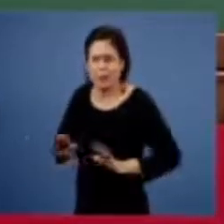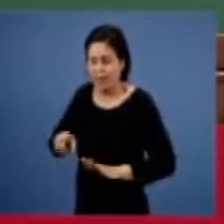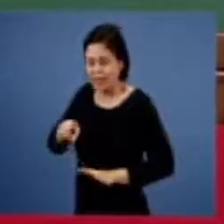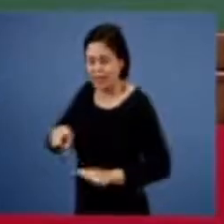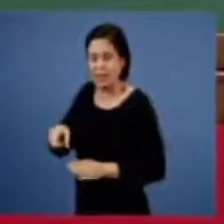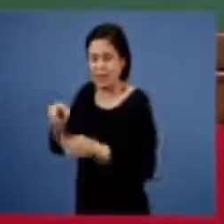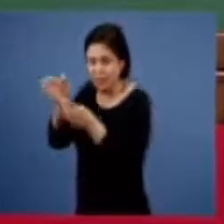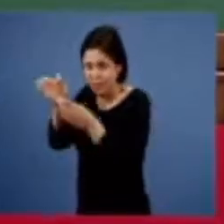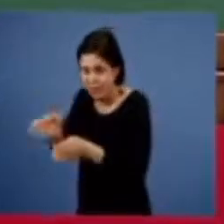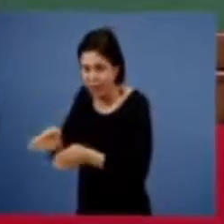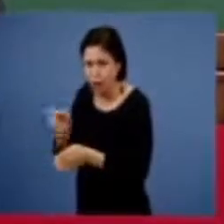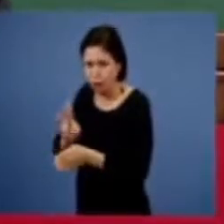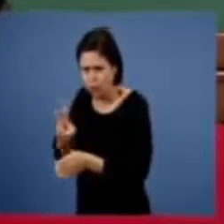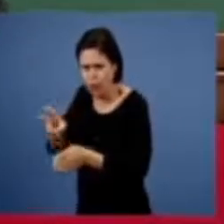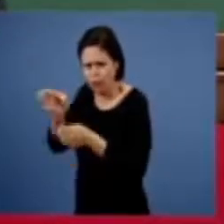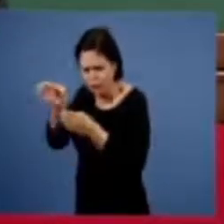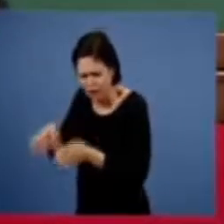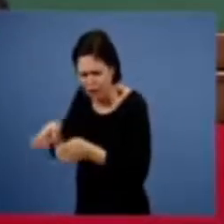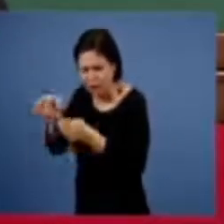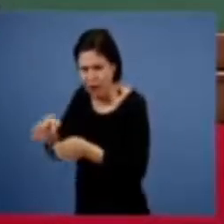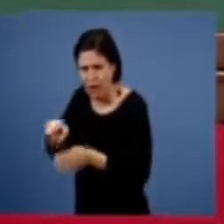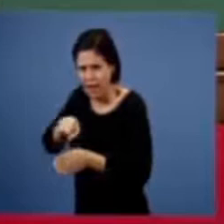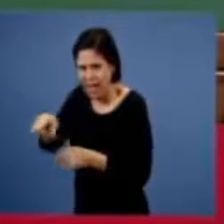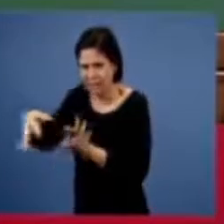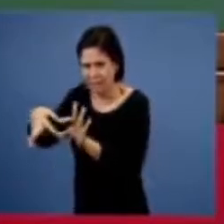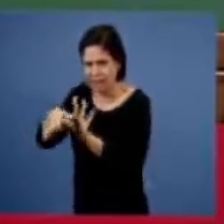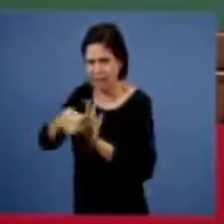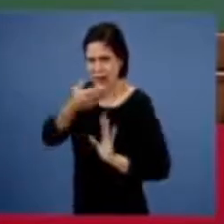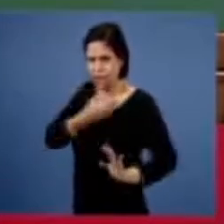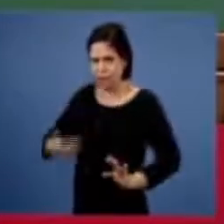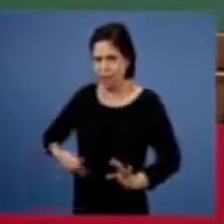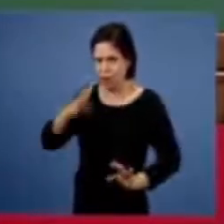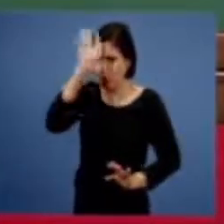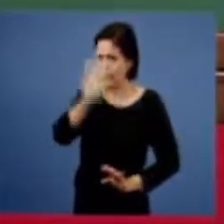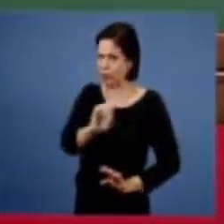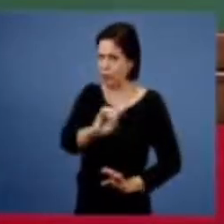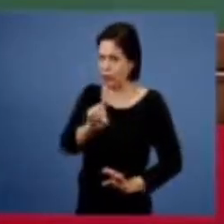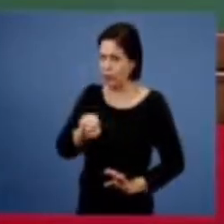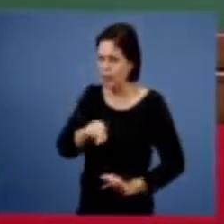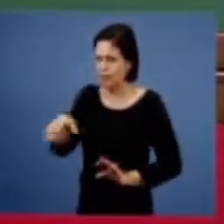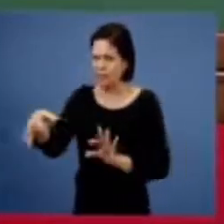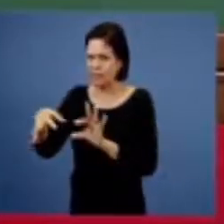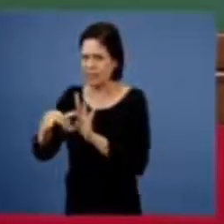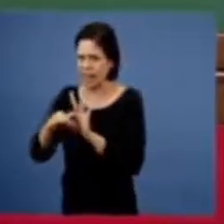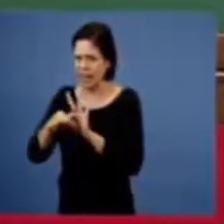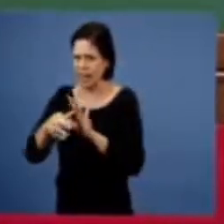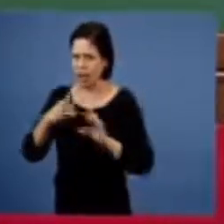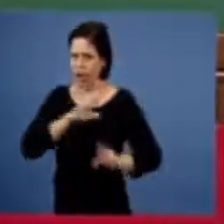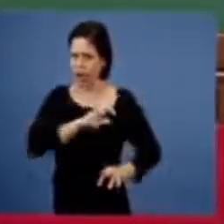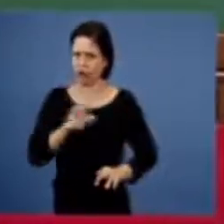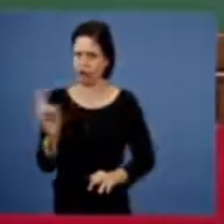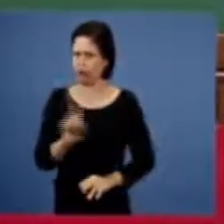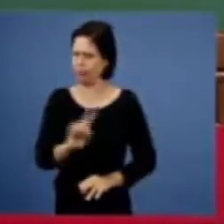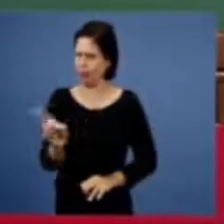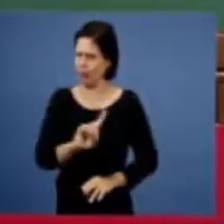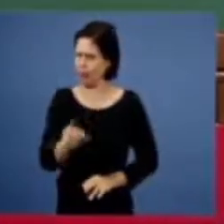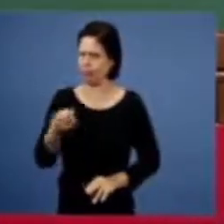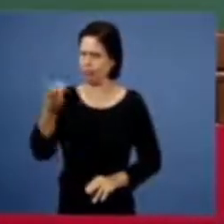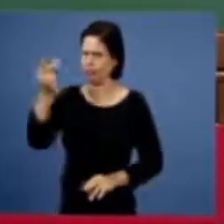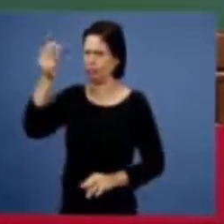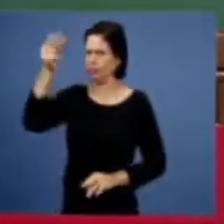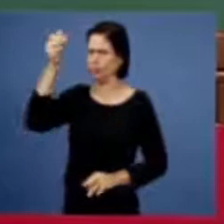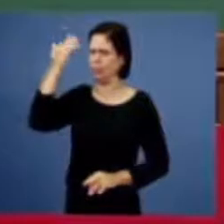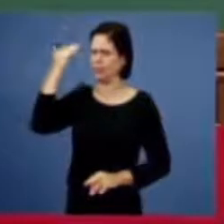não estavam ligados ao governo romano nem a uma religião institucionalizada que naquela época